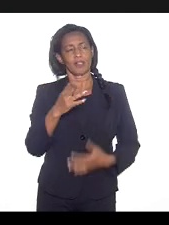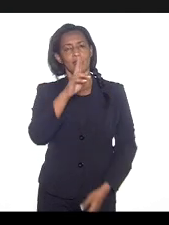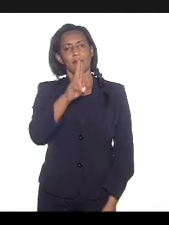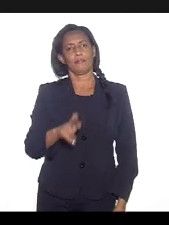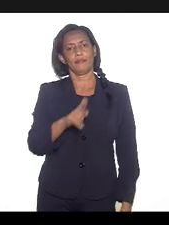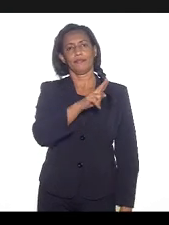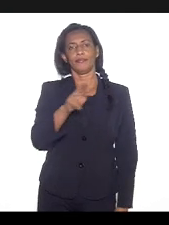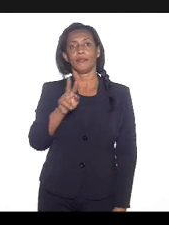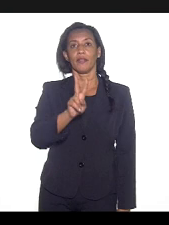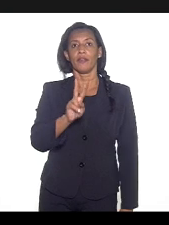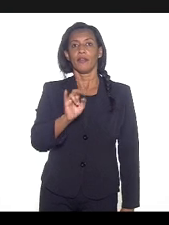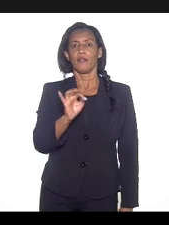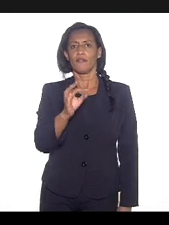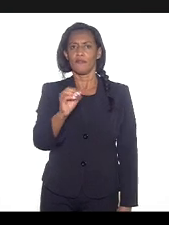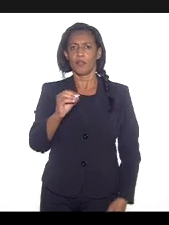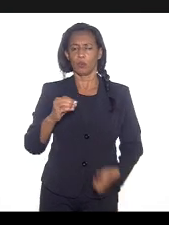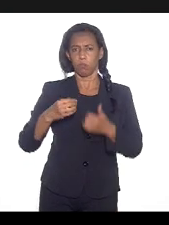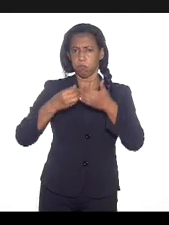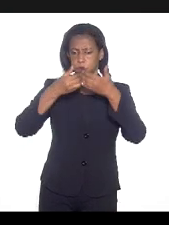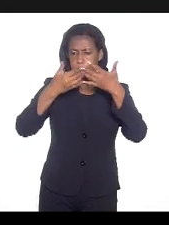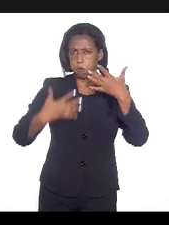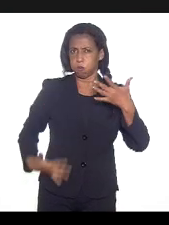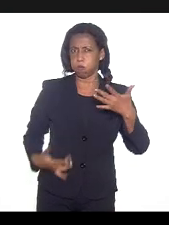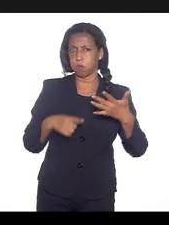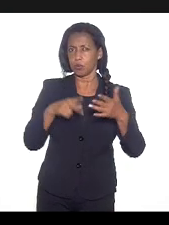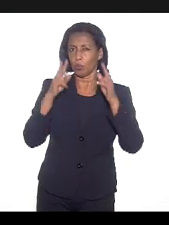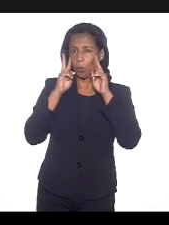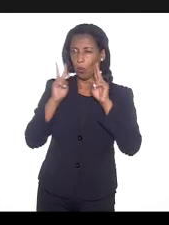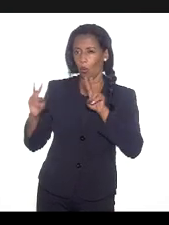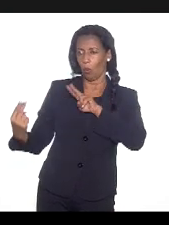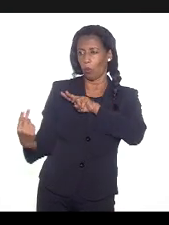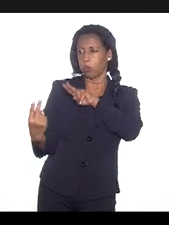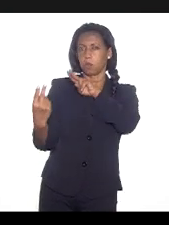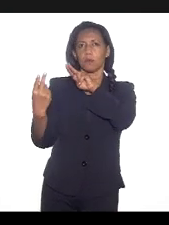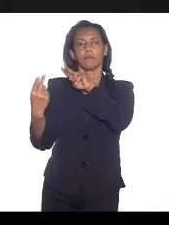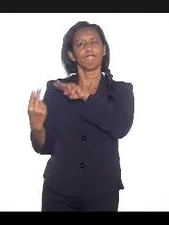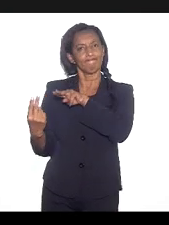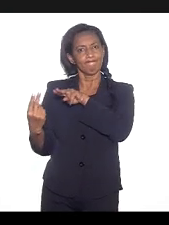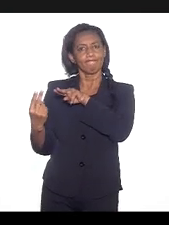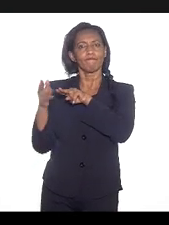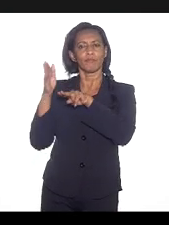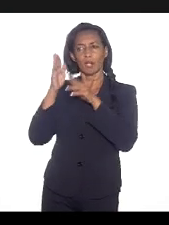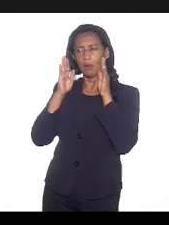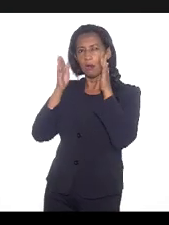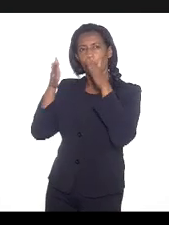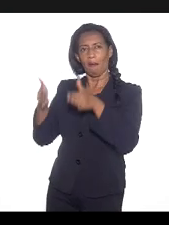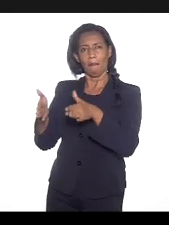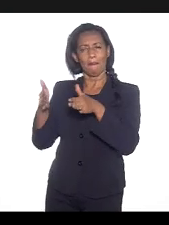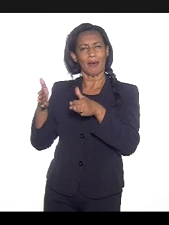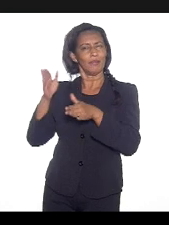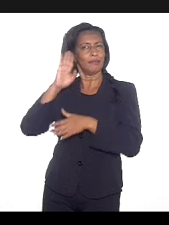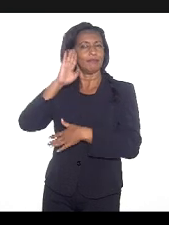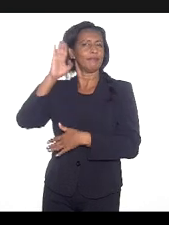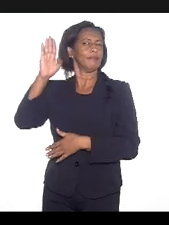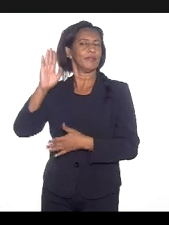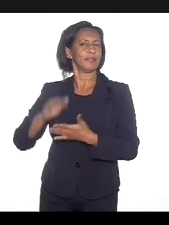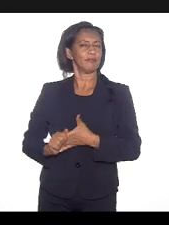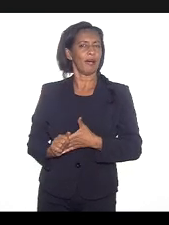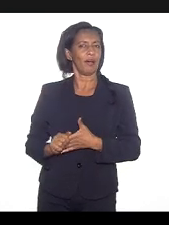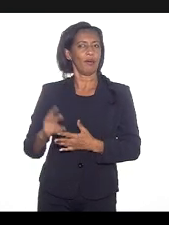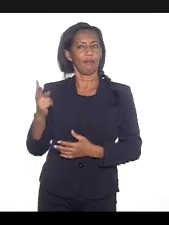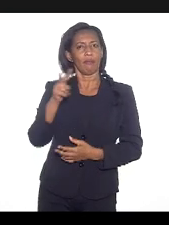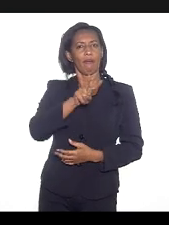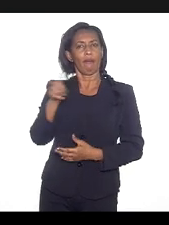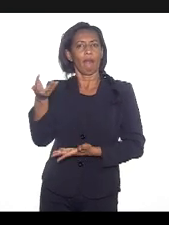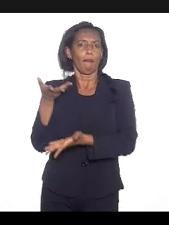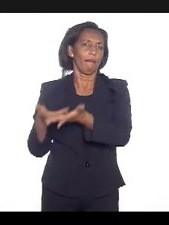pela sua explanação sobre o olhar mais temático, mas ambas as